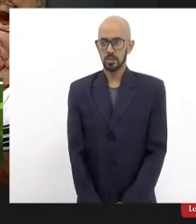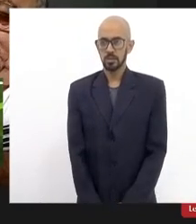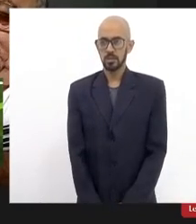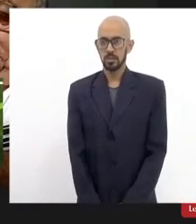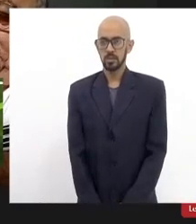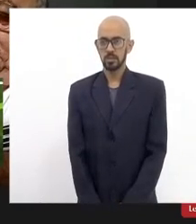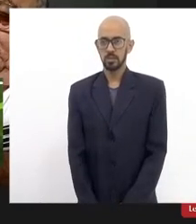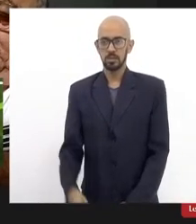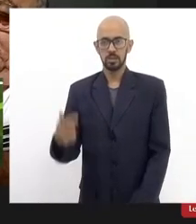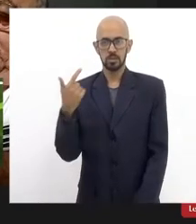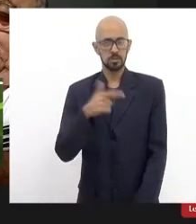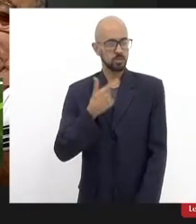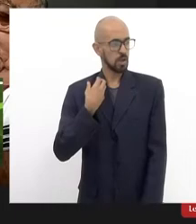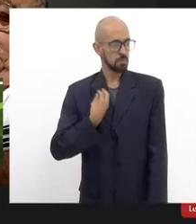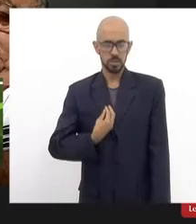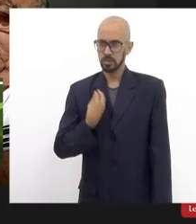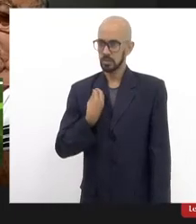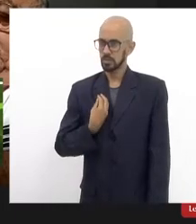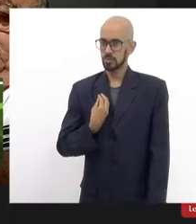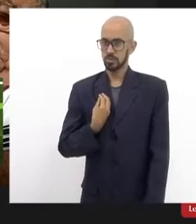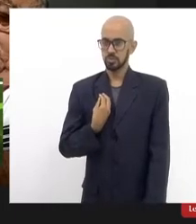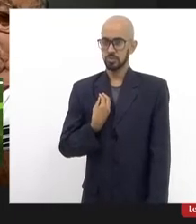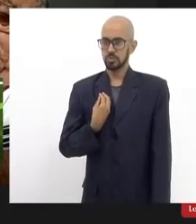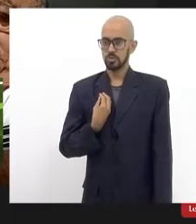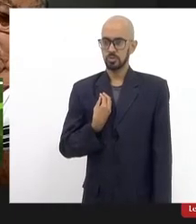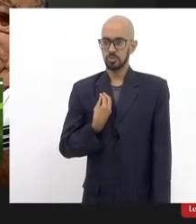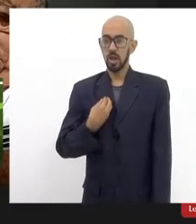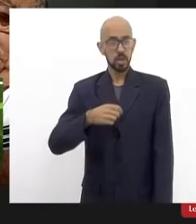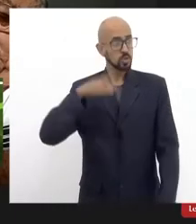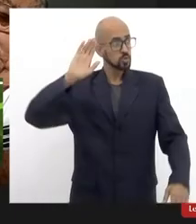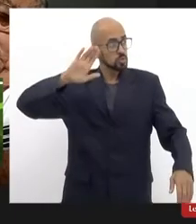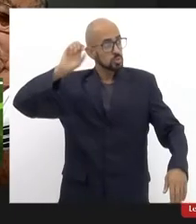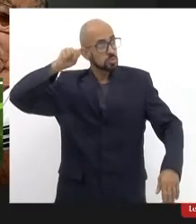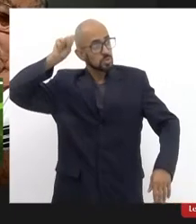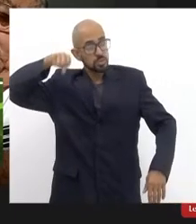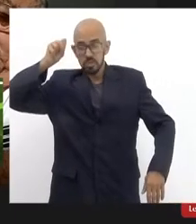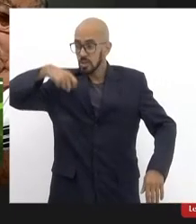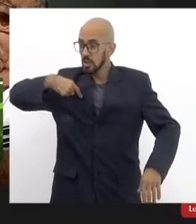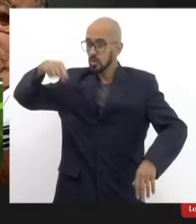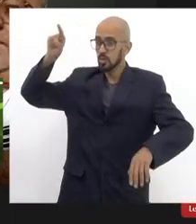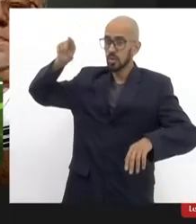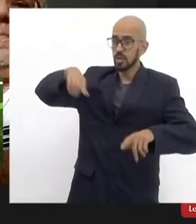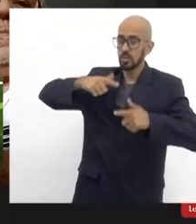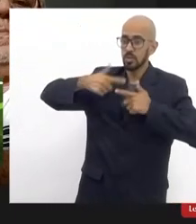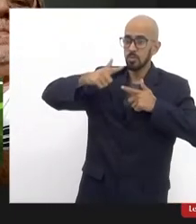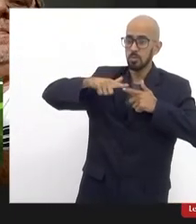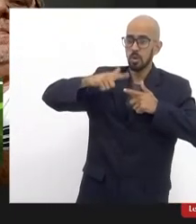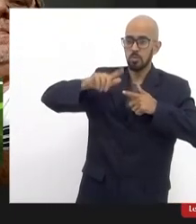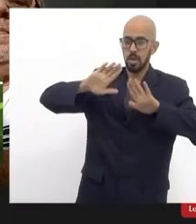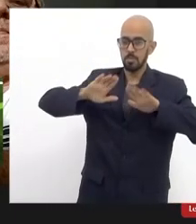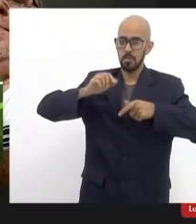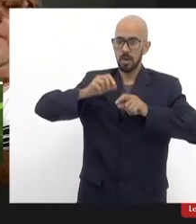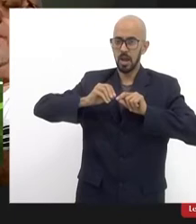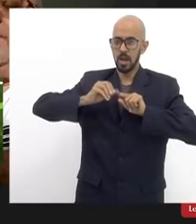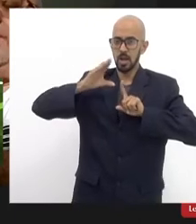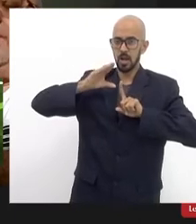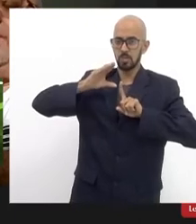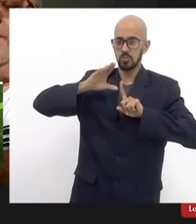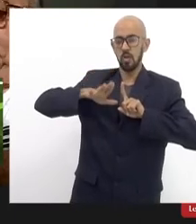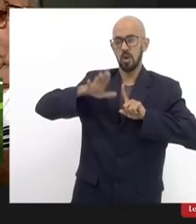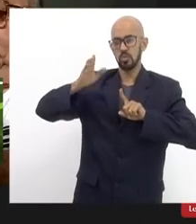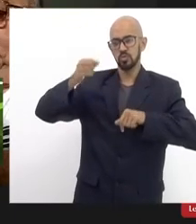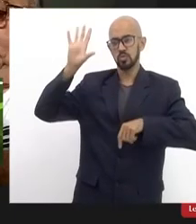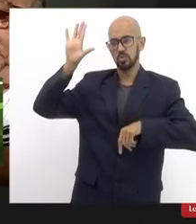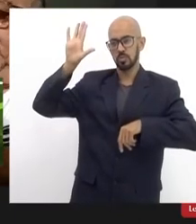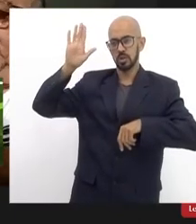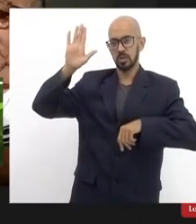também não está presente Oi estou presente sim eu tive um problema aqui só para ativar o áudio